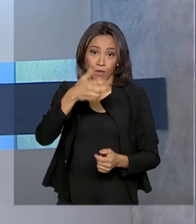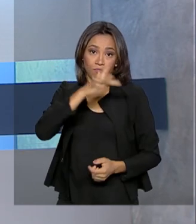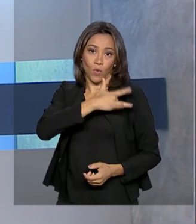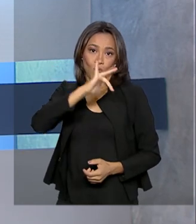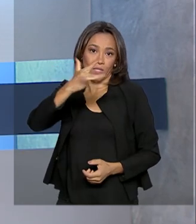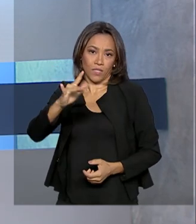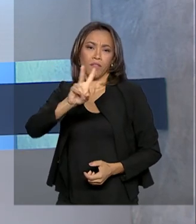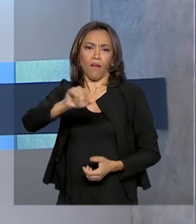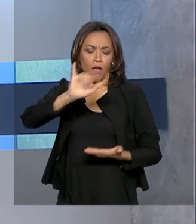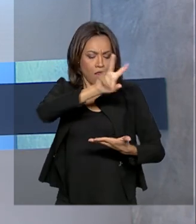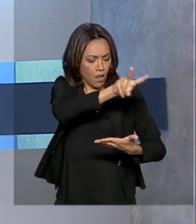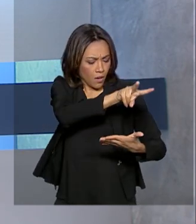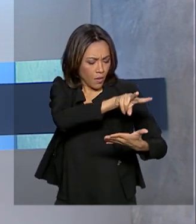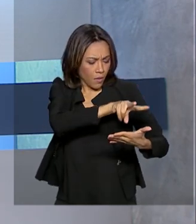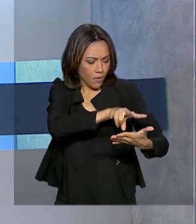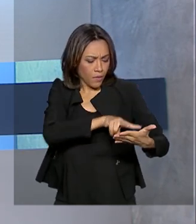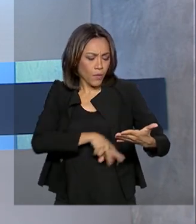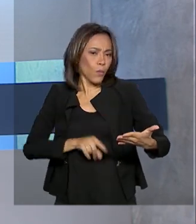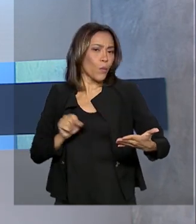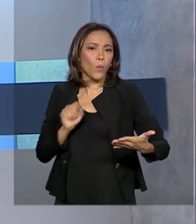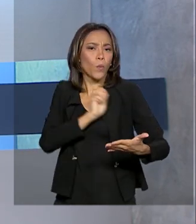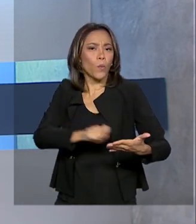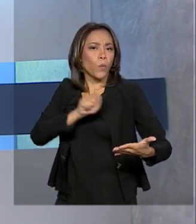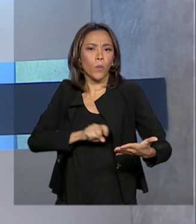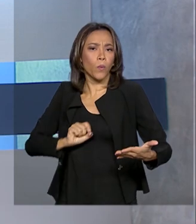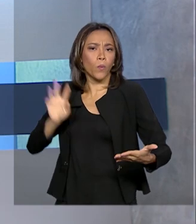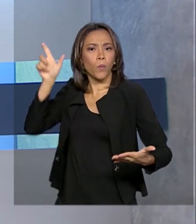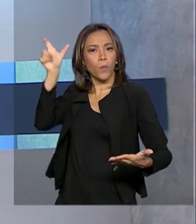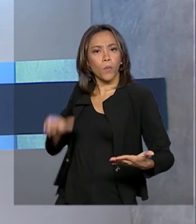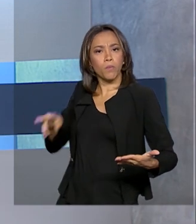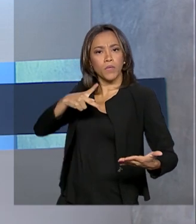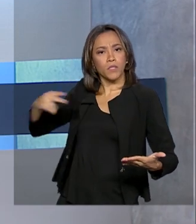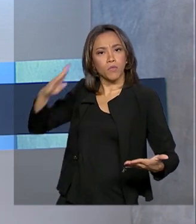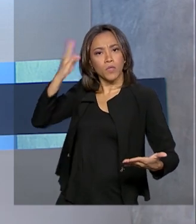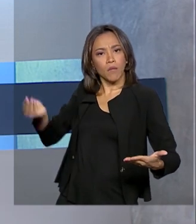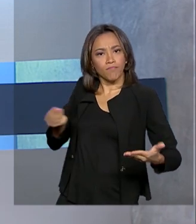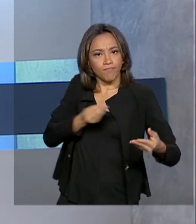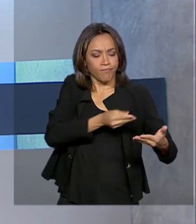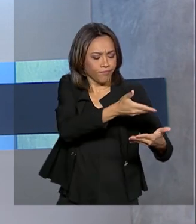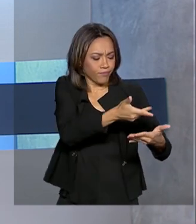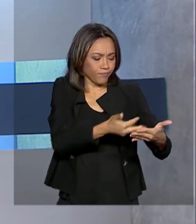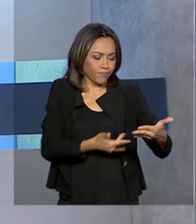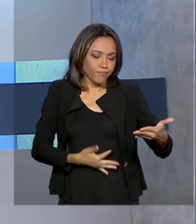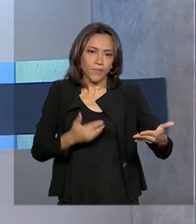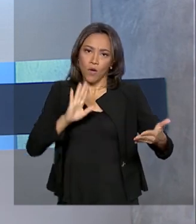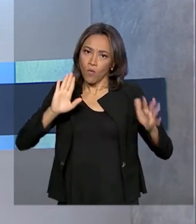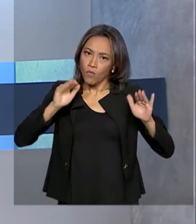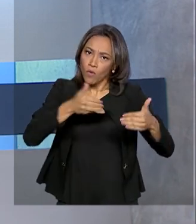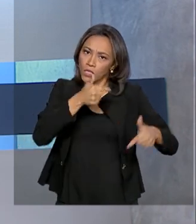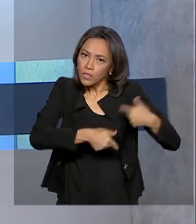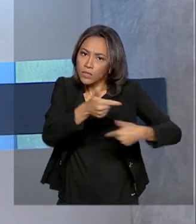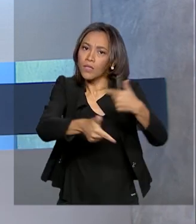vai ler a mensagem encaminhada pelo presidente Jair Bolsonaro com as prioridades do Executivo para 2020.